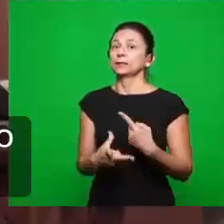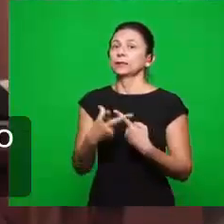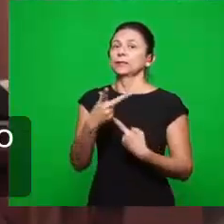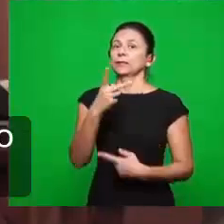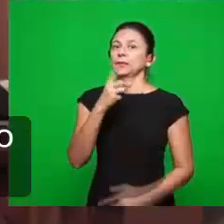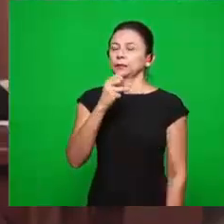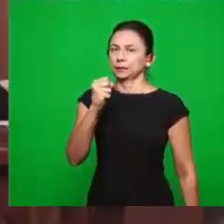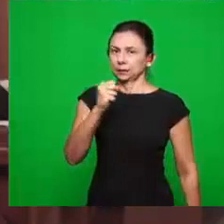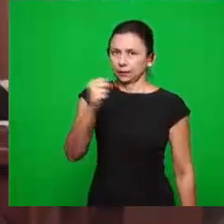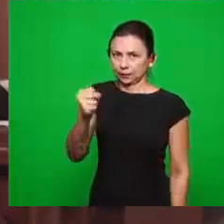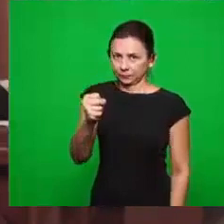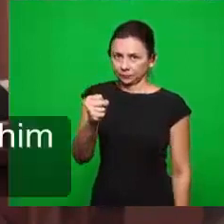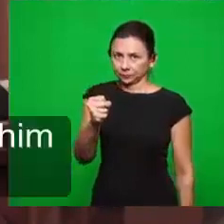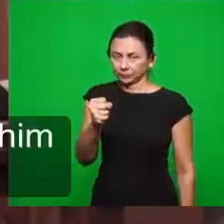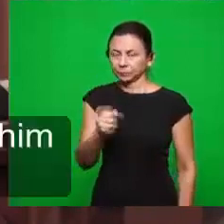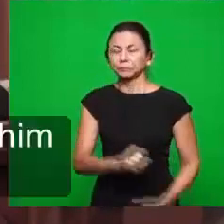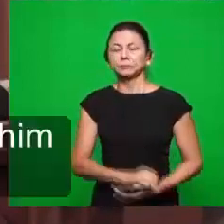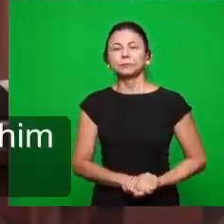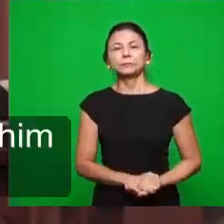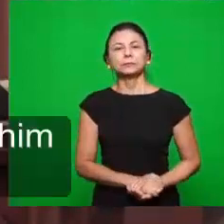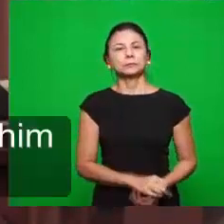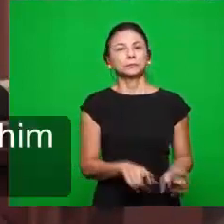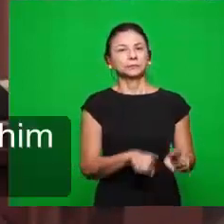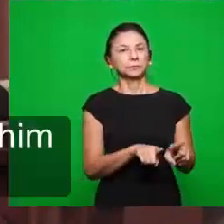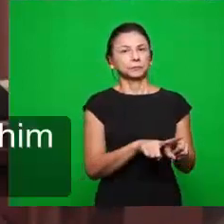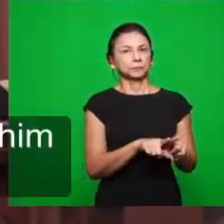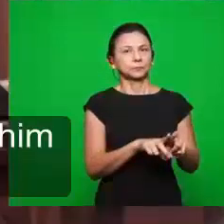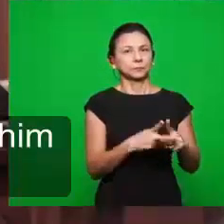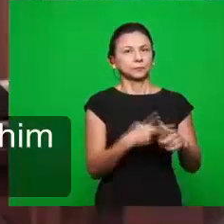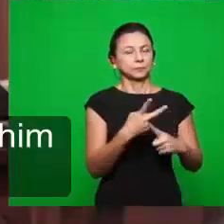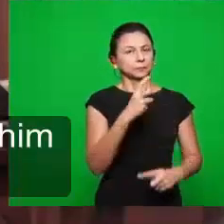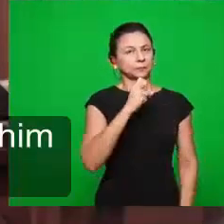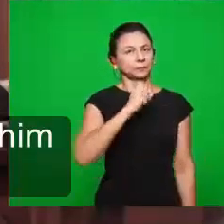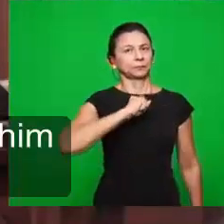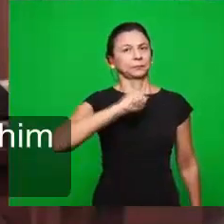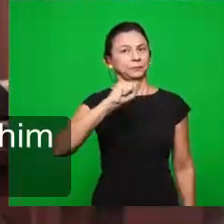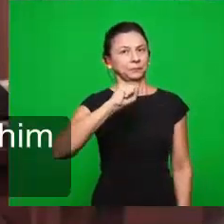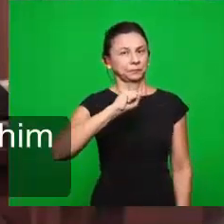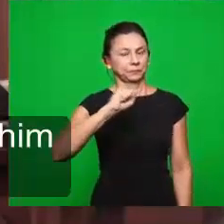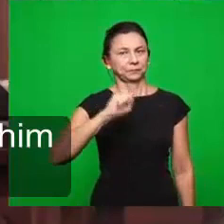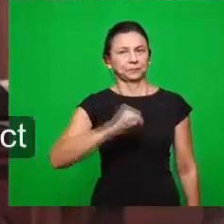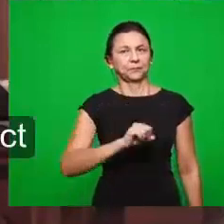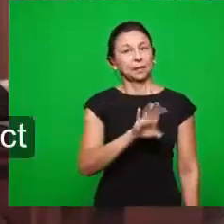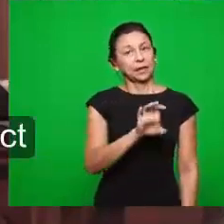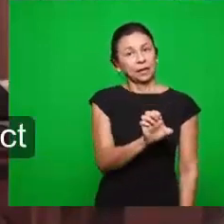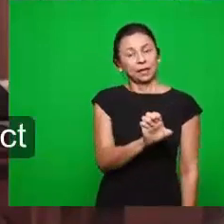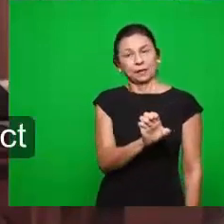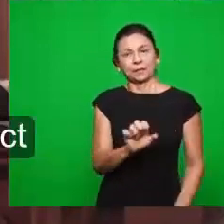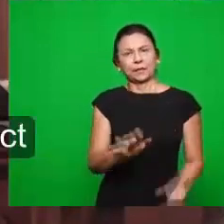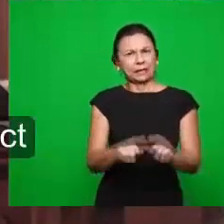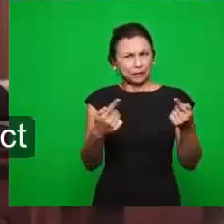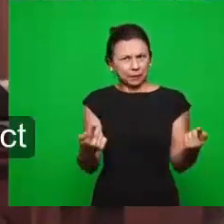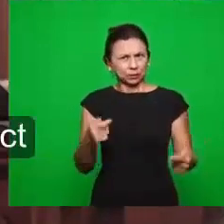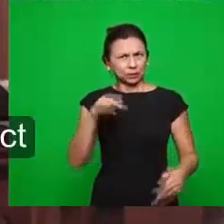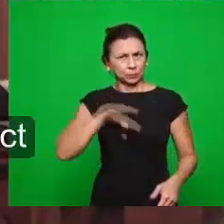E há o que vencer? E aí você tem já conjunção. E há o que vencer. Porque está